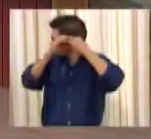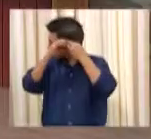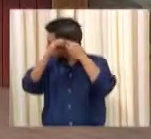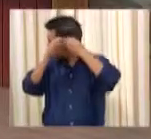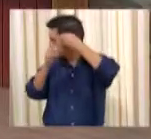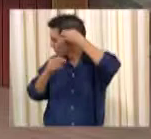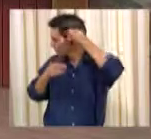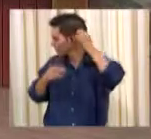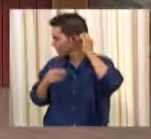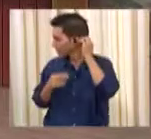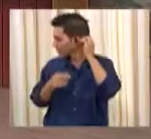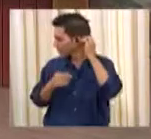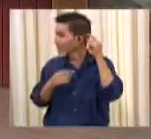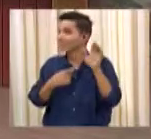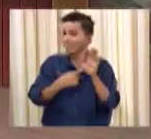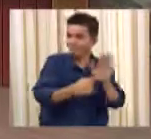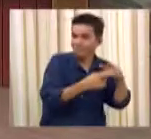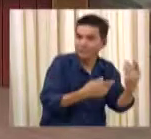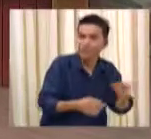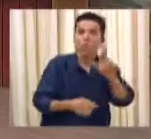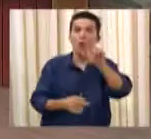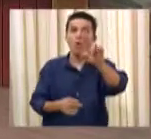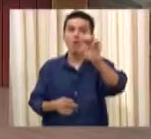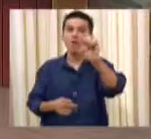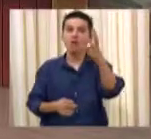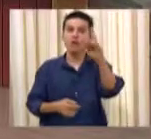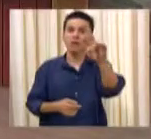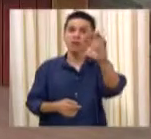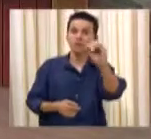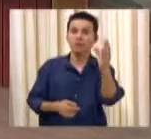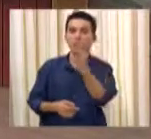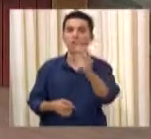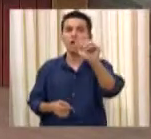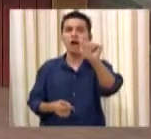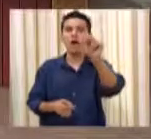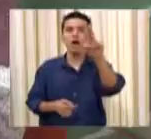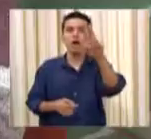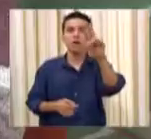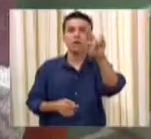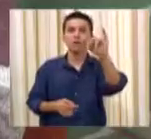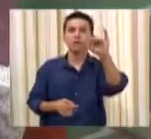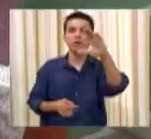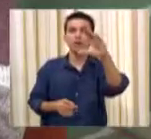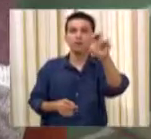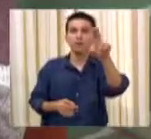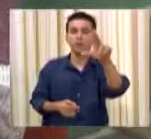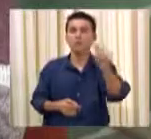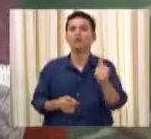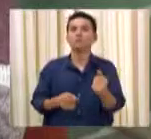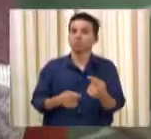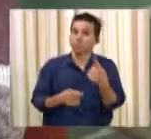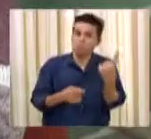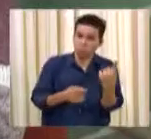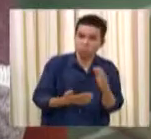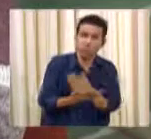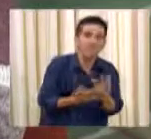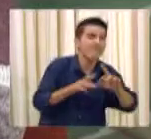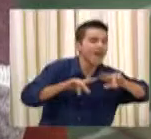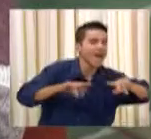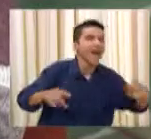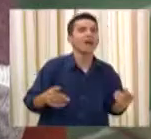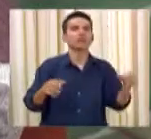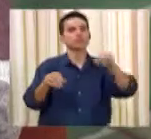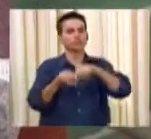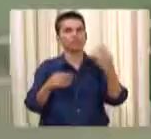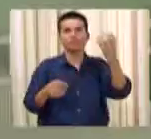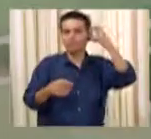Certo? Esse é o retroauricular. Esse é o retroauricular. É um dos É um dos tipos de aparelho auditivo. Ainda existe um pouco de resistência para o